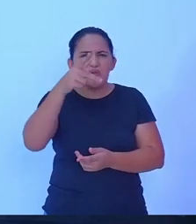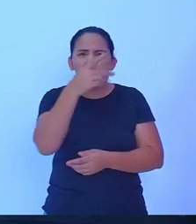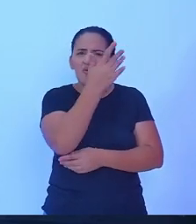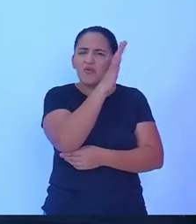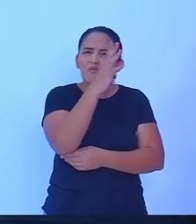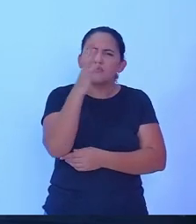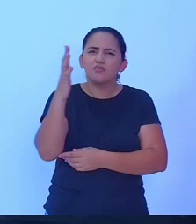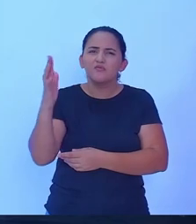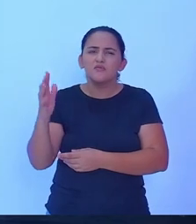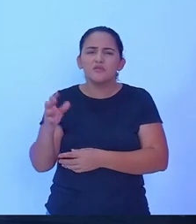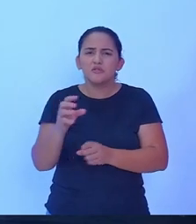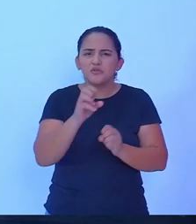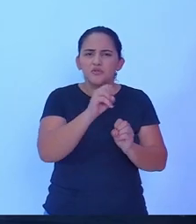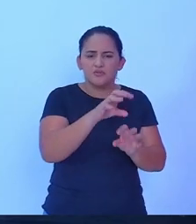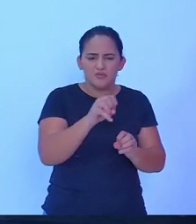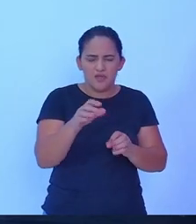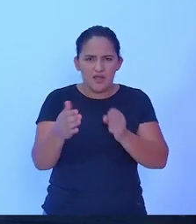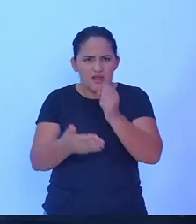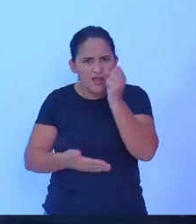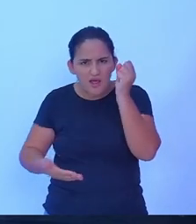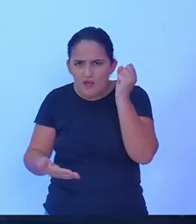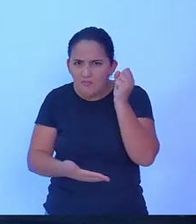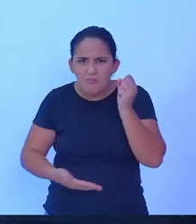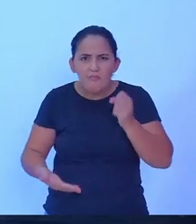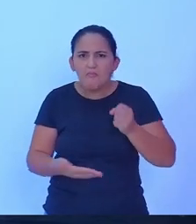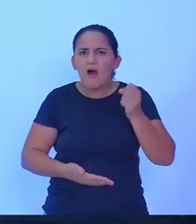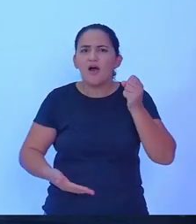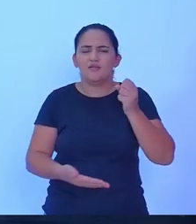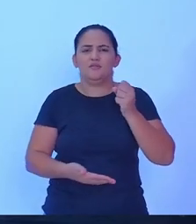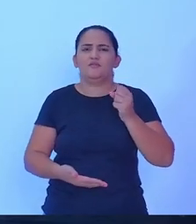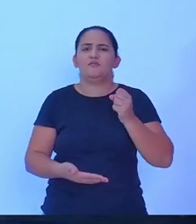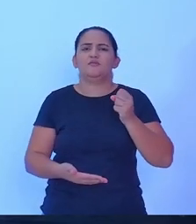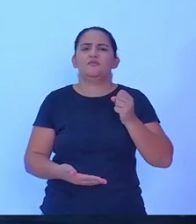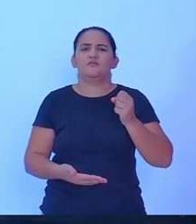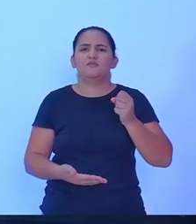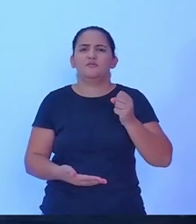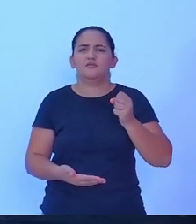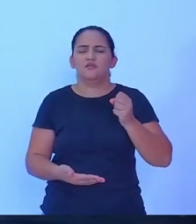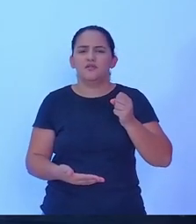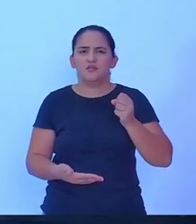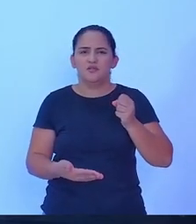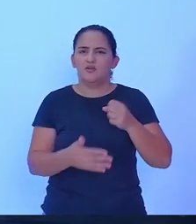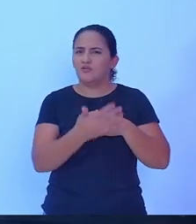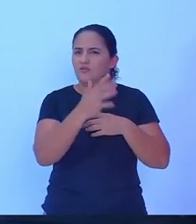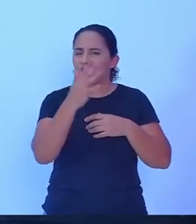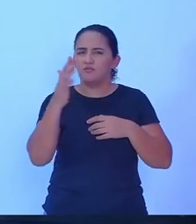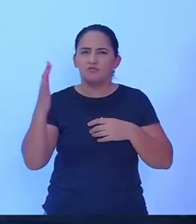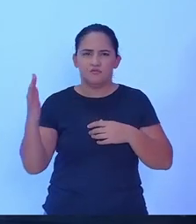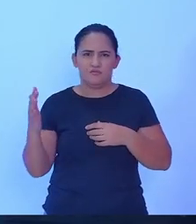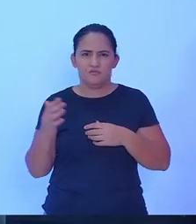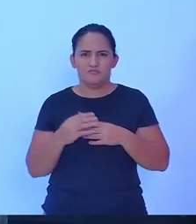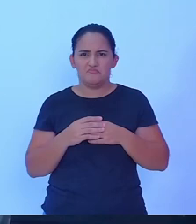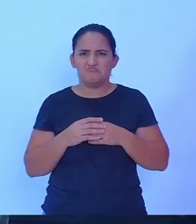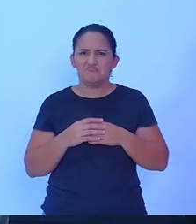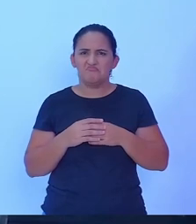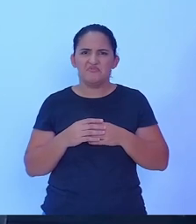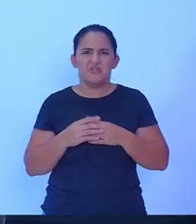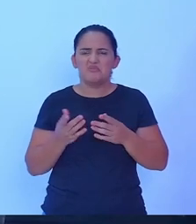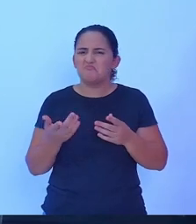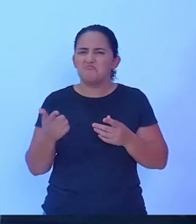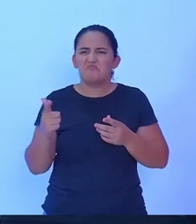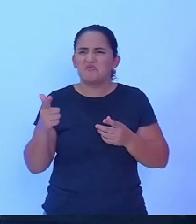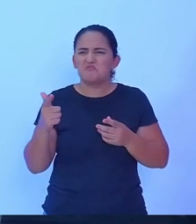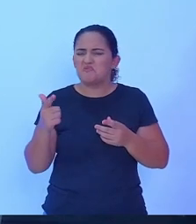seguinte a educação ela é fundamental tanto no meio ambiente tanto e aqui o senhor disse que o senhor não tem muito estudo